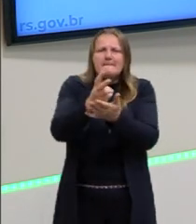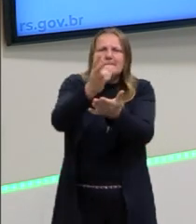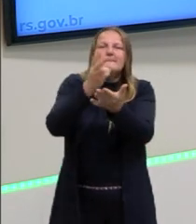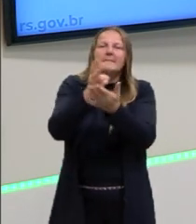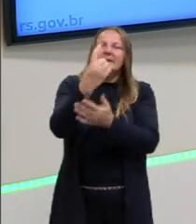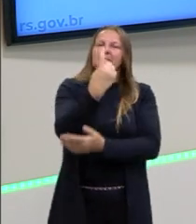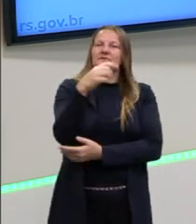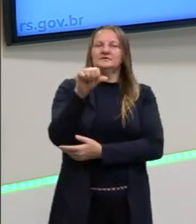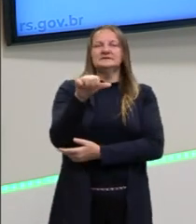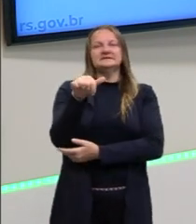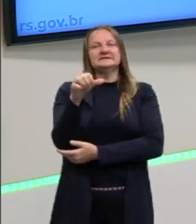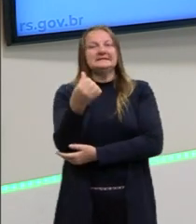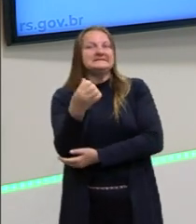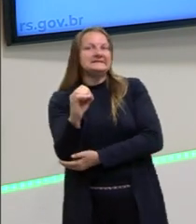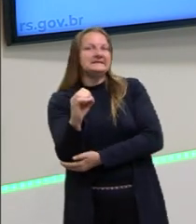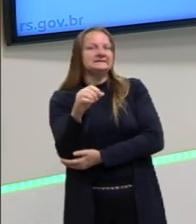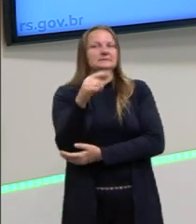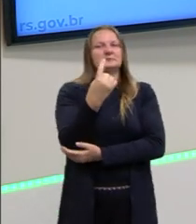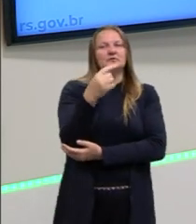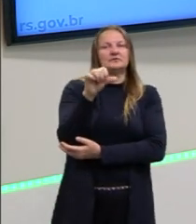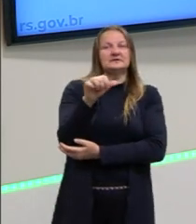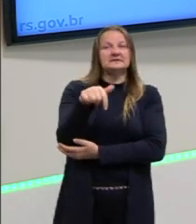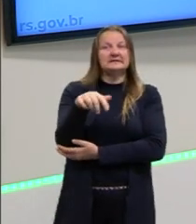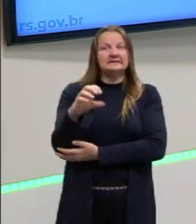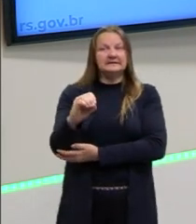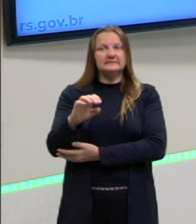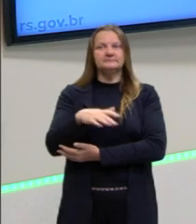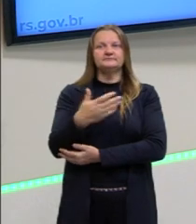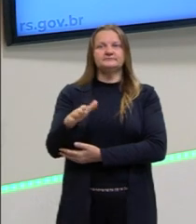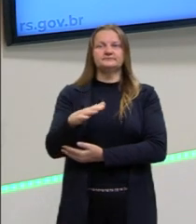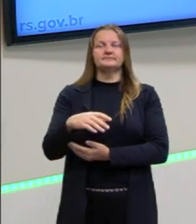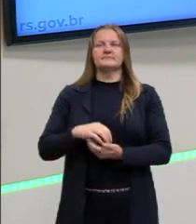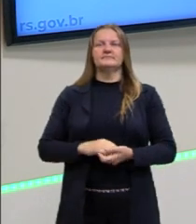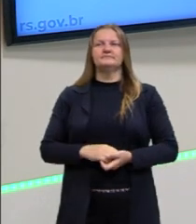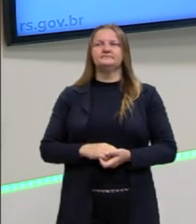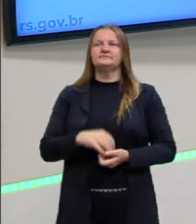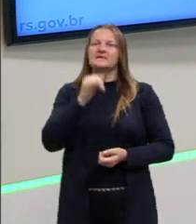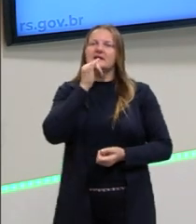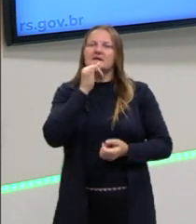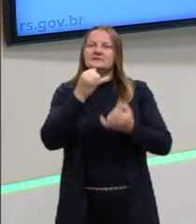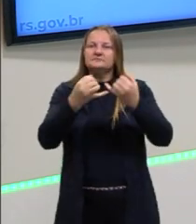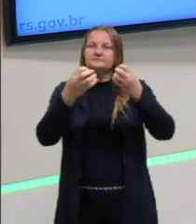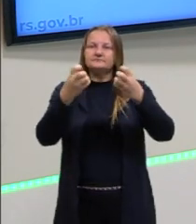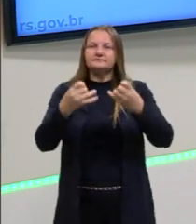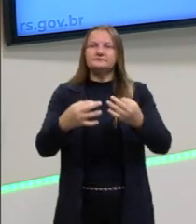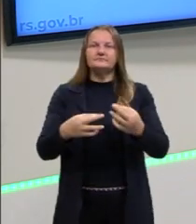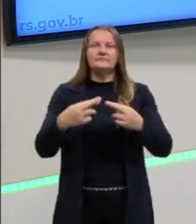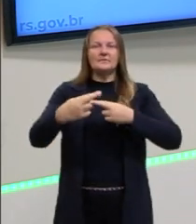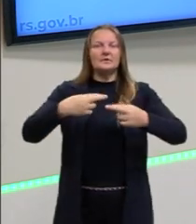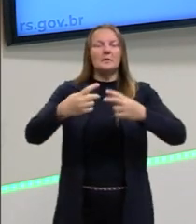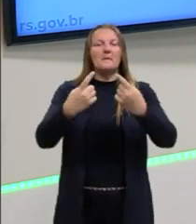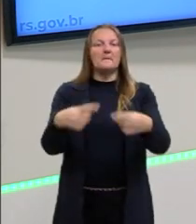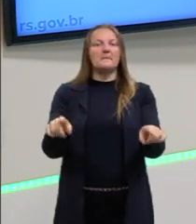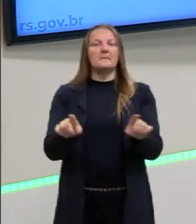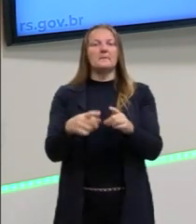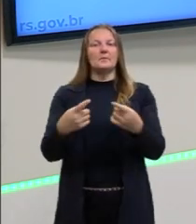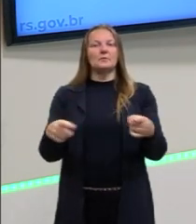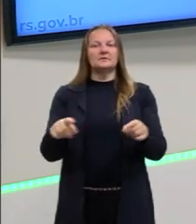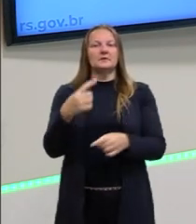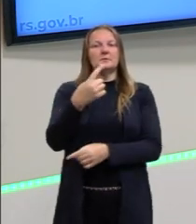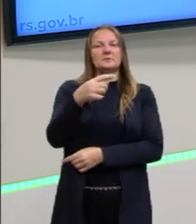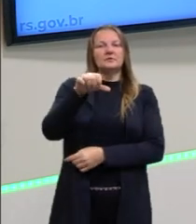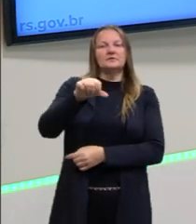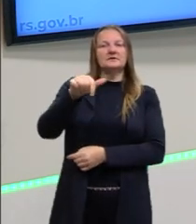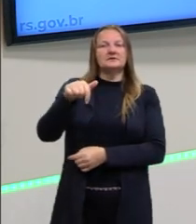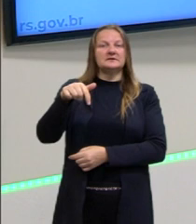60, 70 e tal. Se nós pegarmos, por exemplo, pegarmos em relação à música. Nos anos 70, as